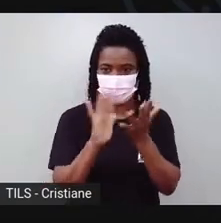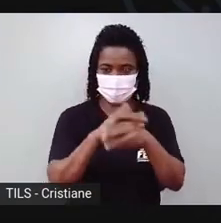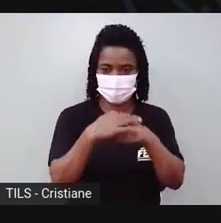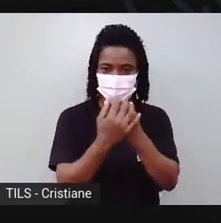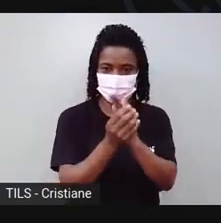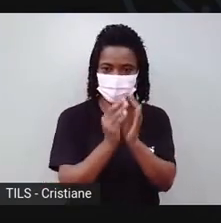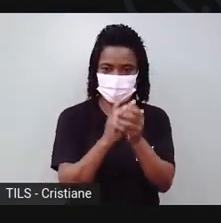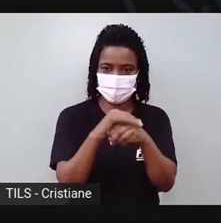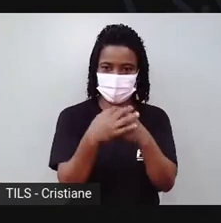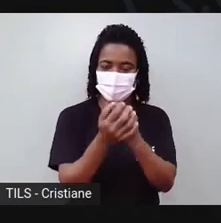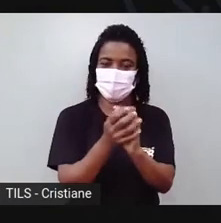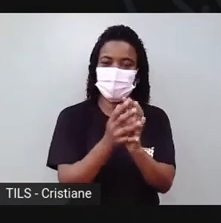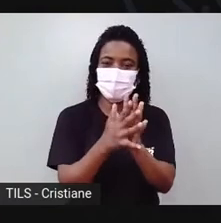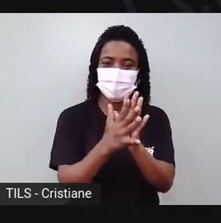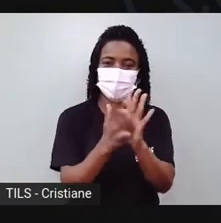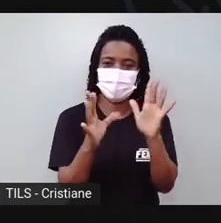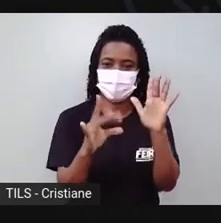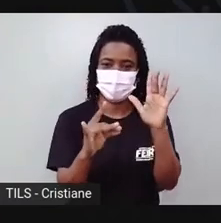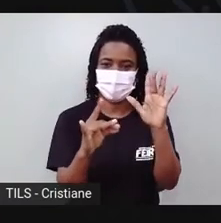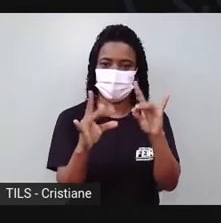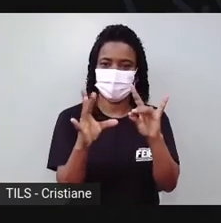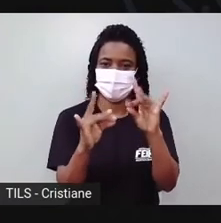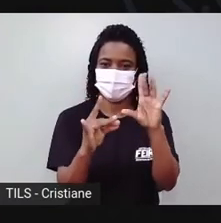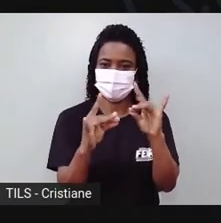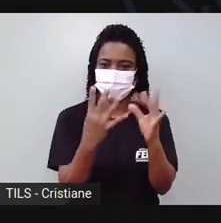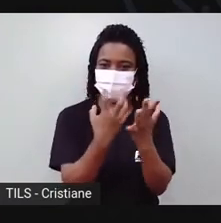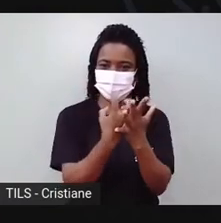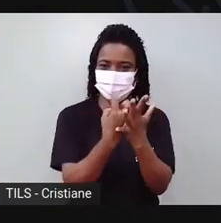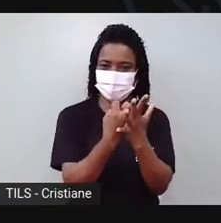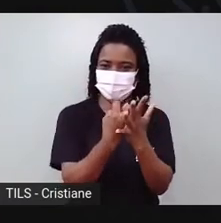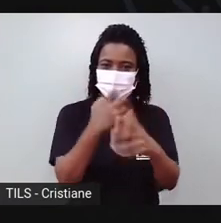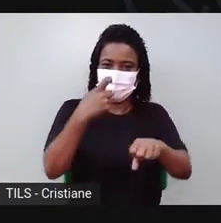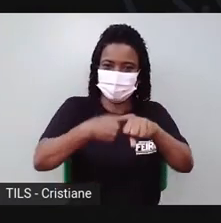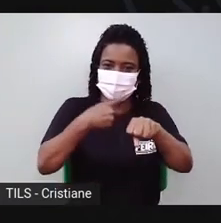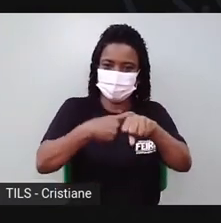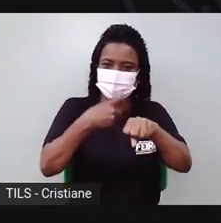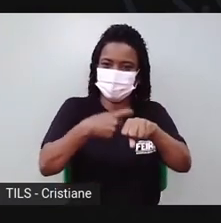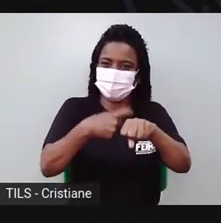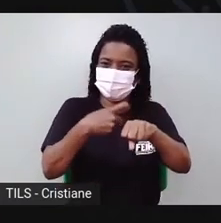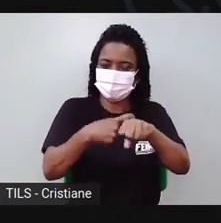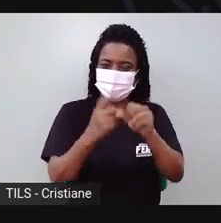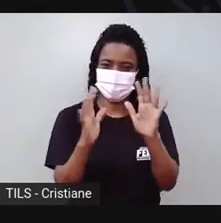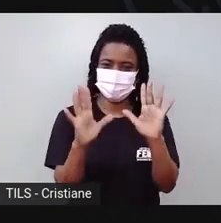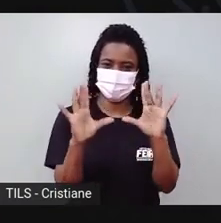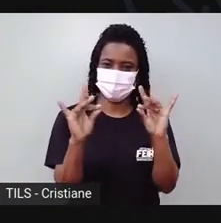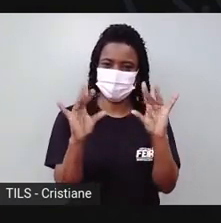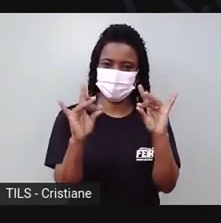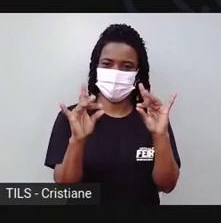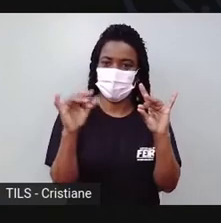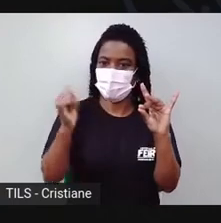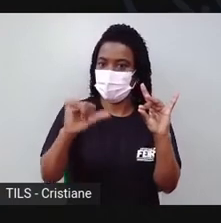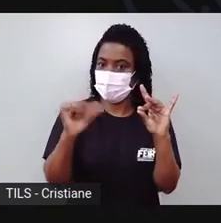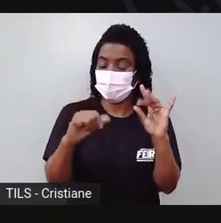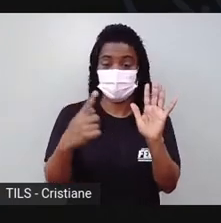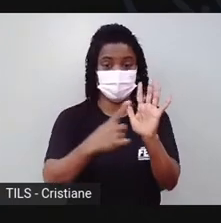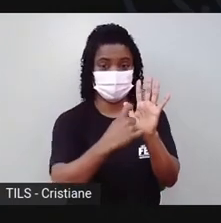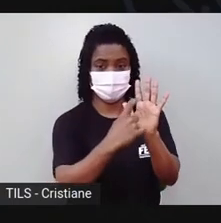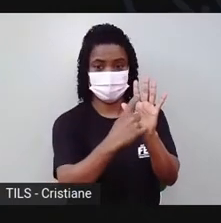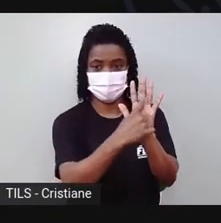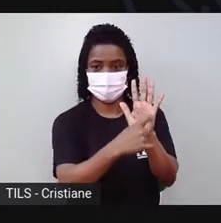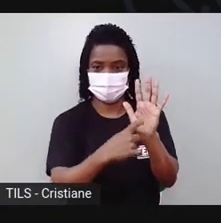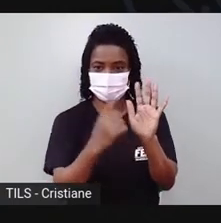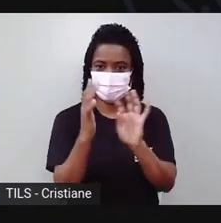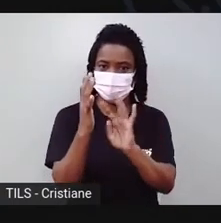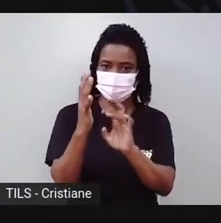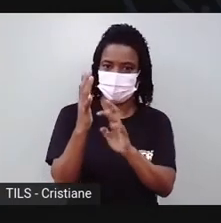a argila seca, né, ela fica dura. Então, tem que sempre trabalhar com ela